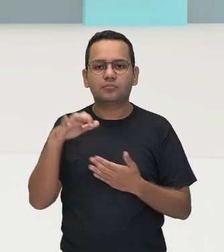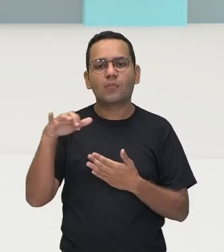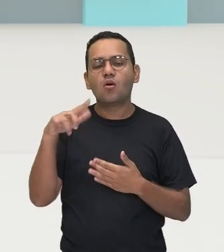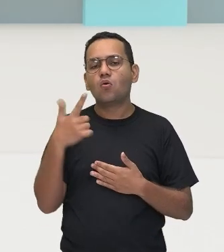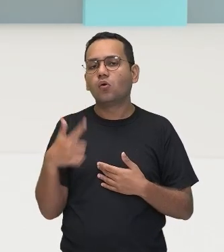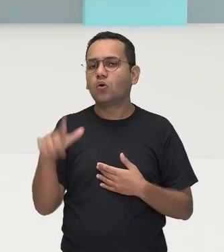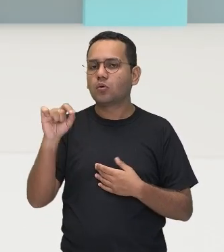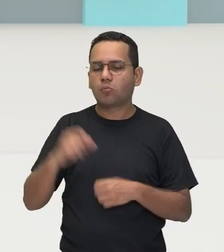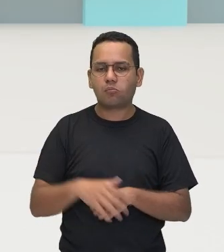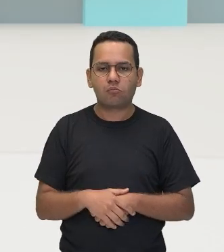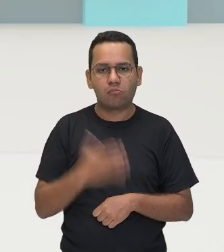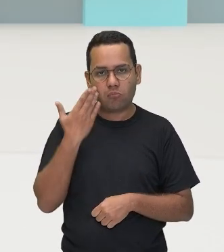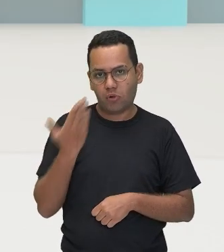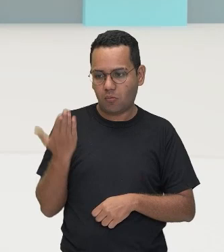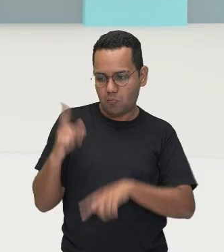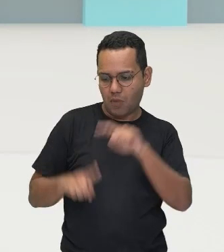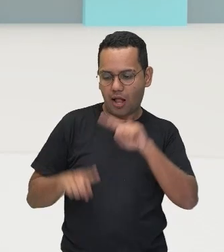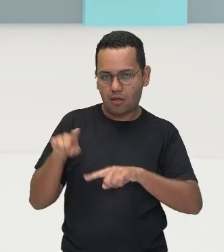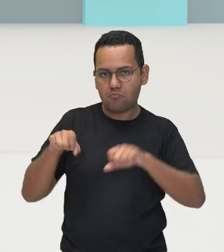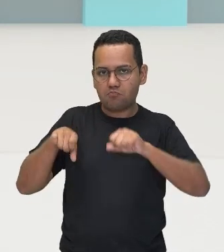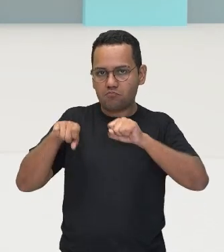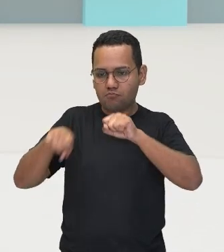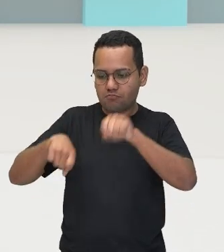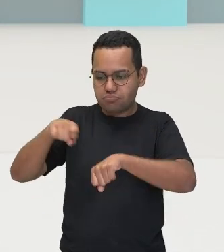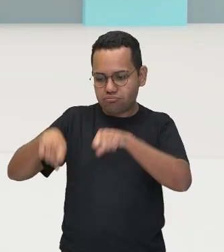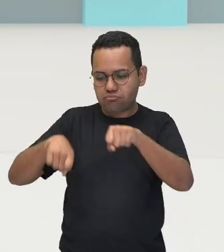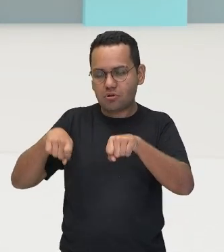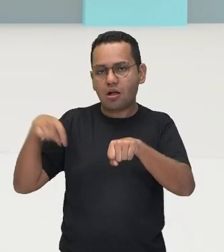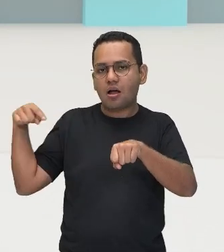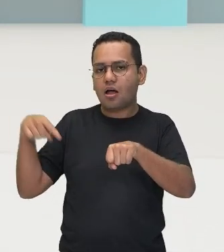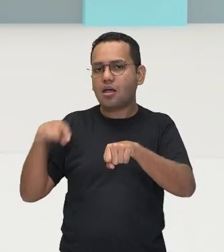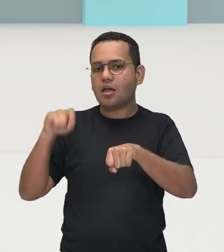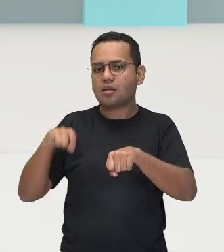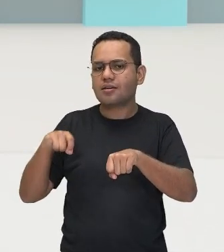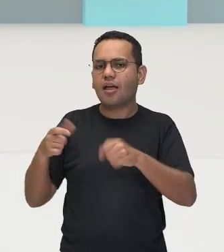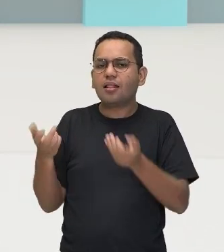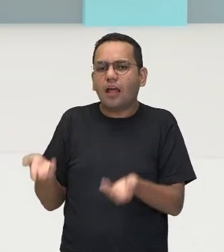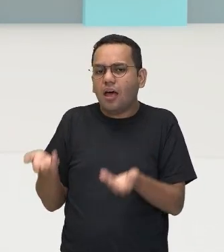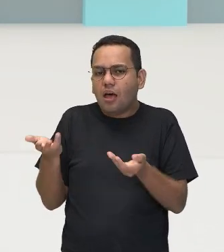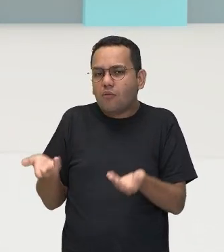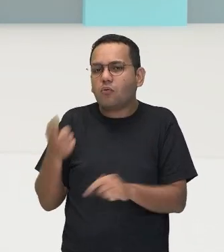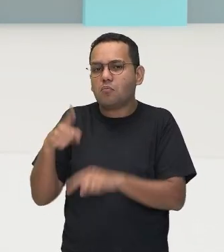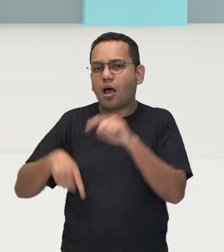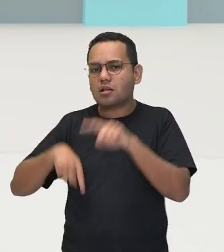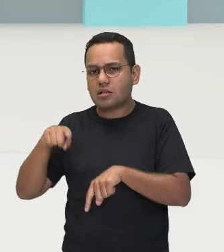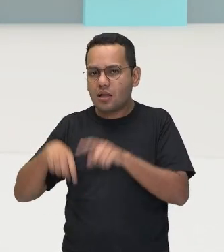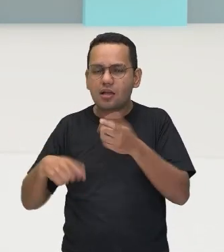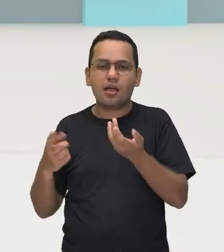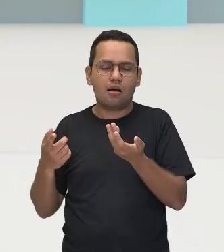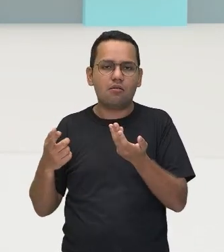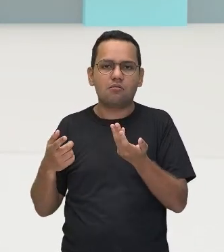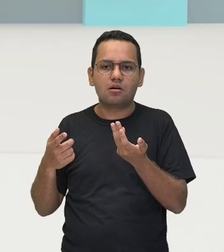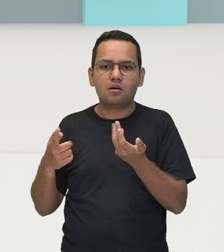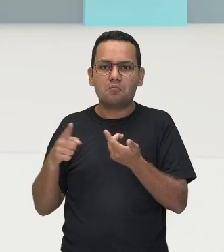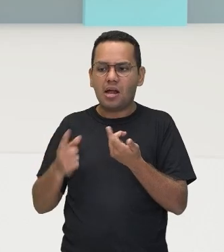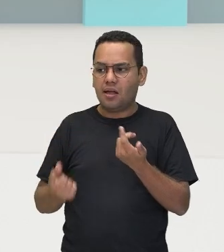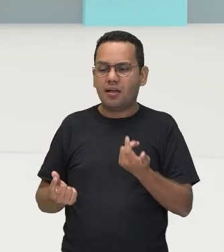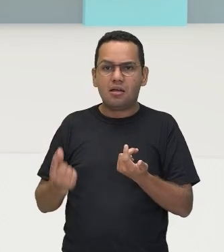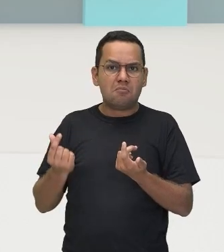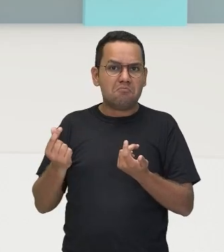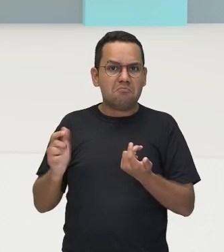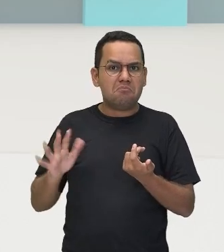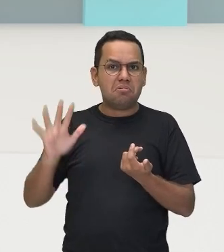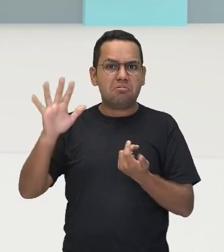as bicicletas, né? Que são feitas de um material muito leve, fibra de carbono, são caríssimas. Eu já vi